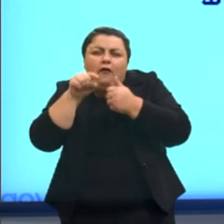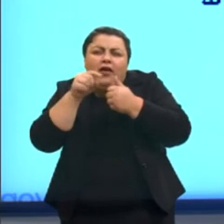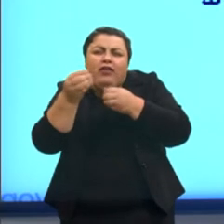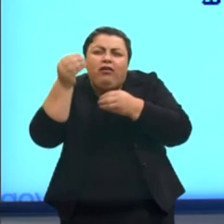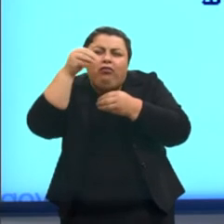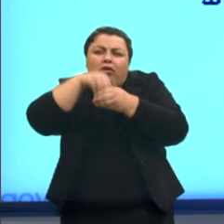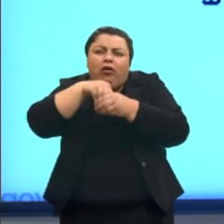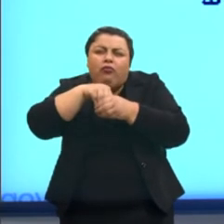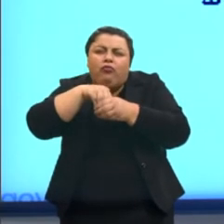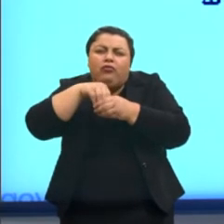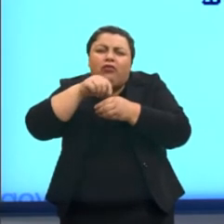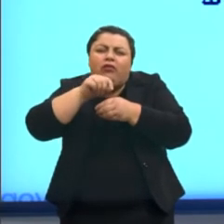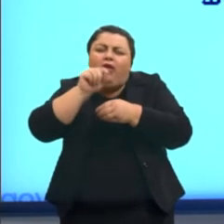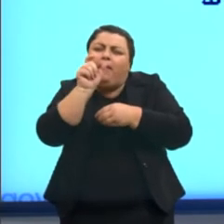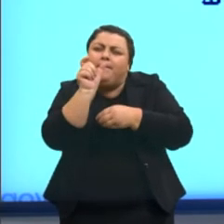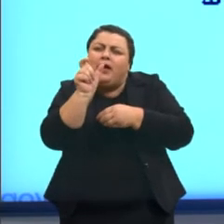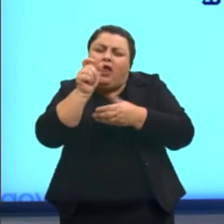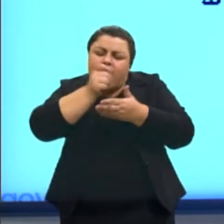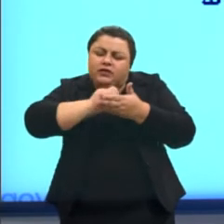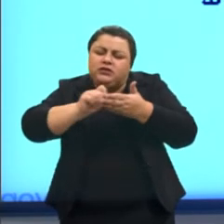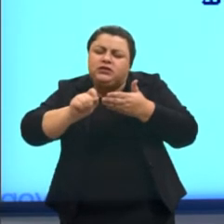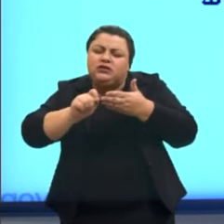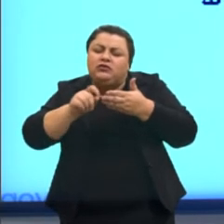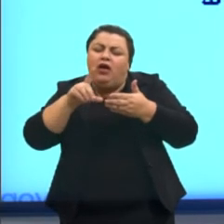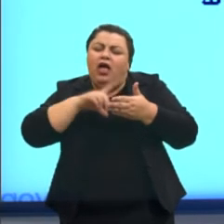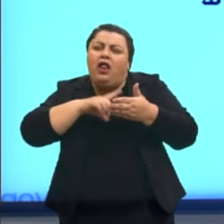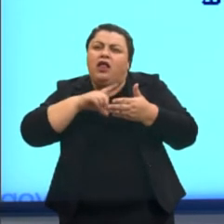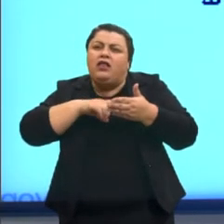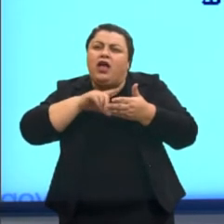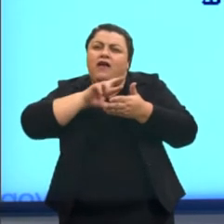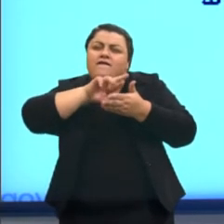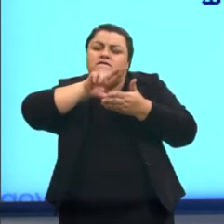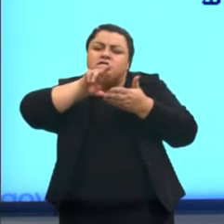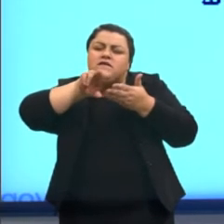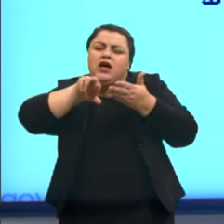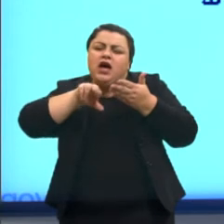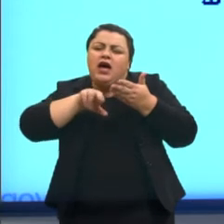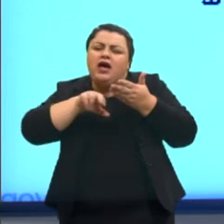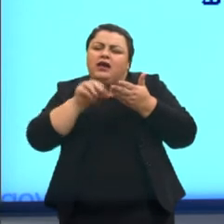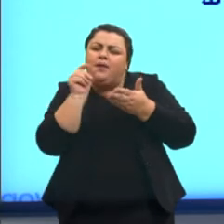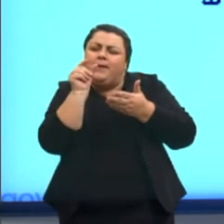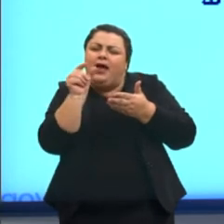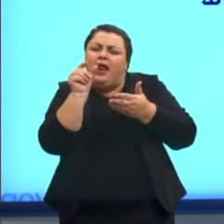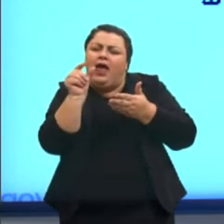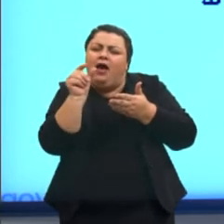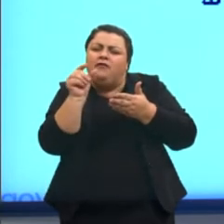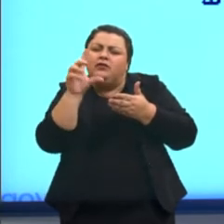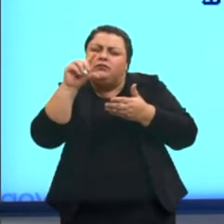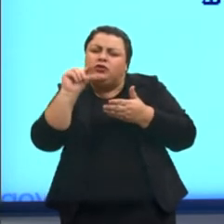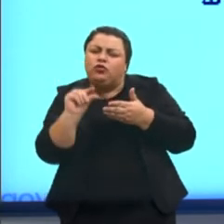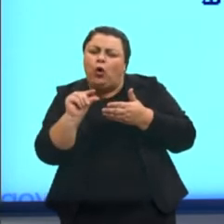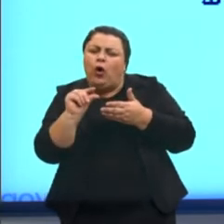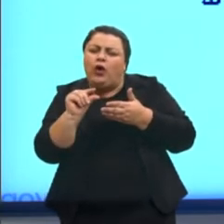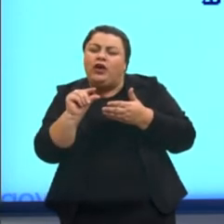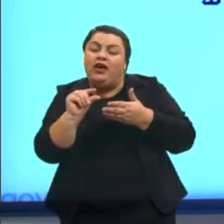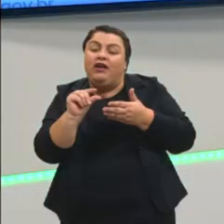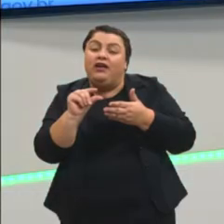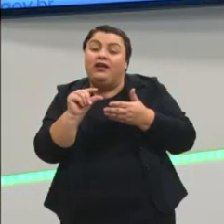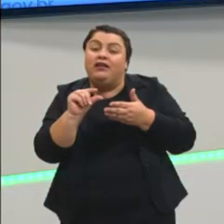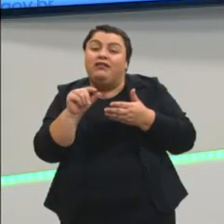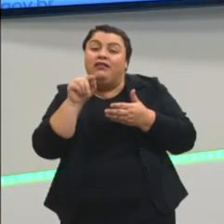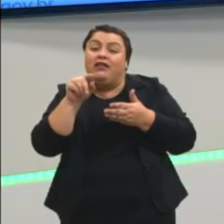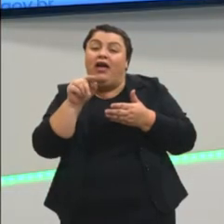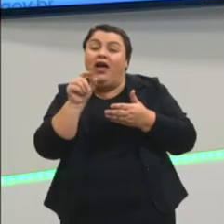ela é composta por várias palavras menores que são luxo e não